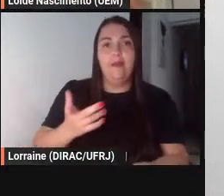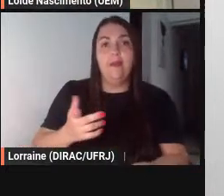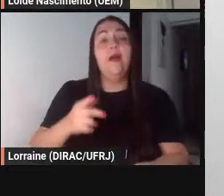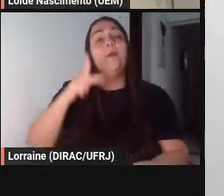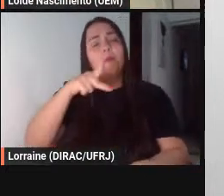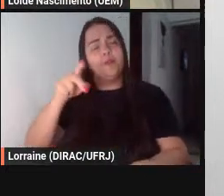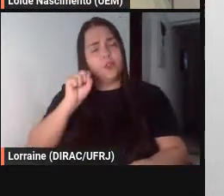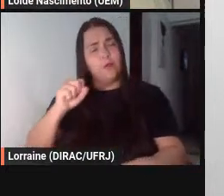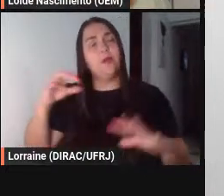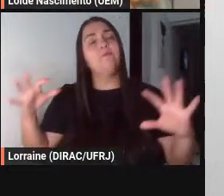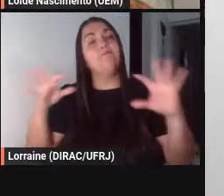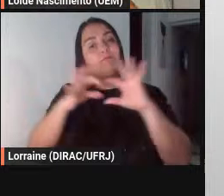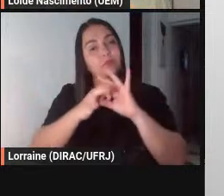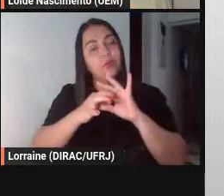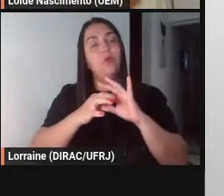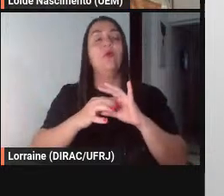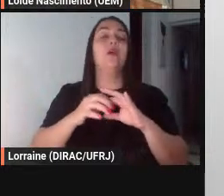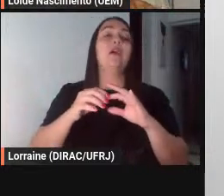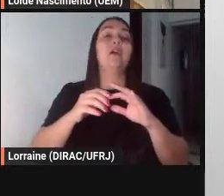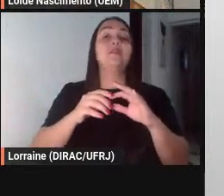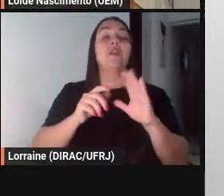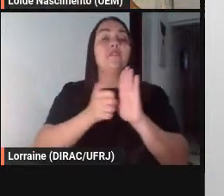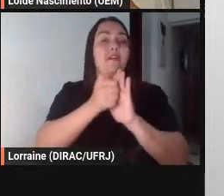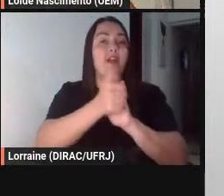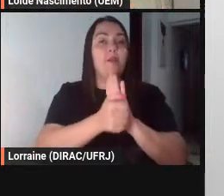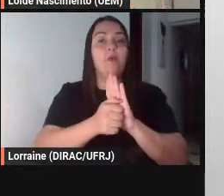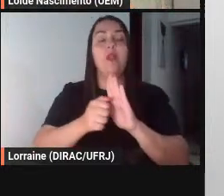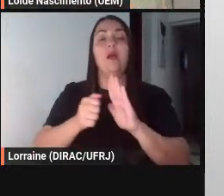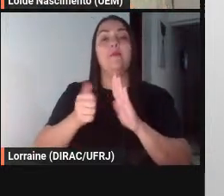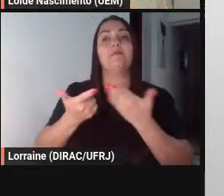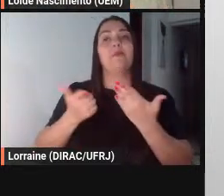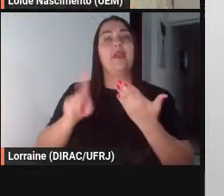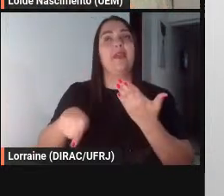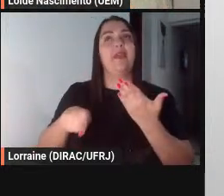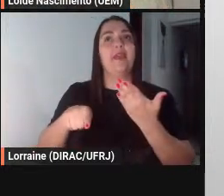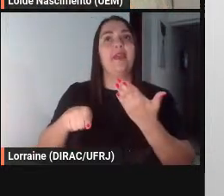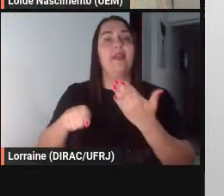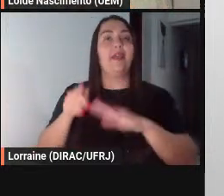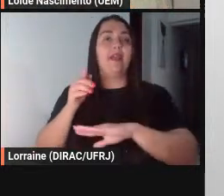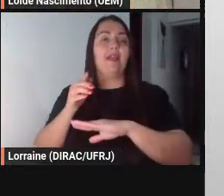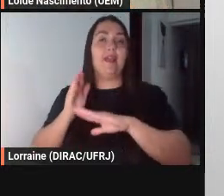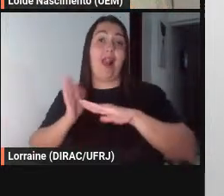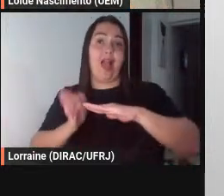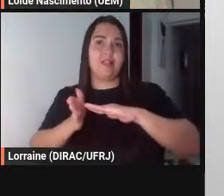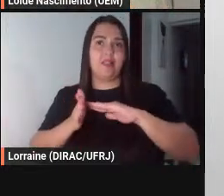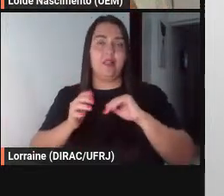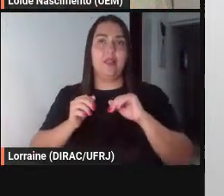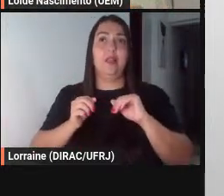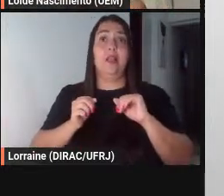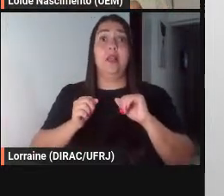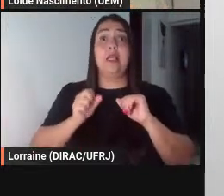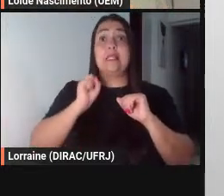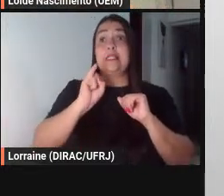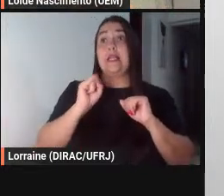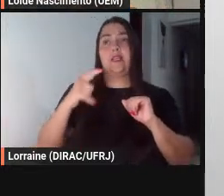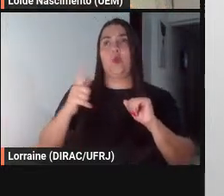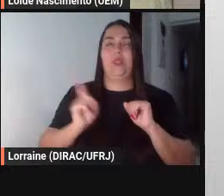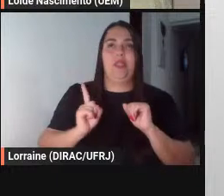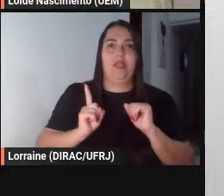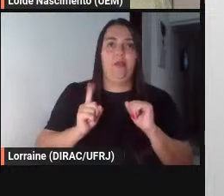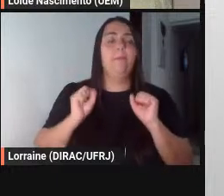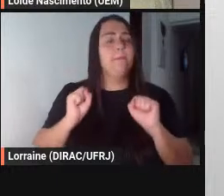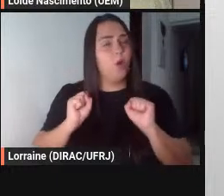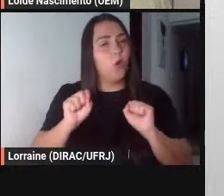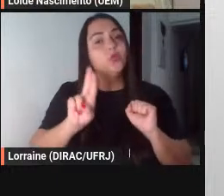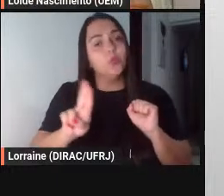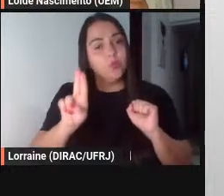com a fábula clássica se eles ainda se eles não tiverem esse repertório daí o que a professora Maria Celeste diz que é fundamental que o nosso